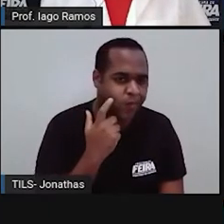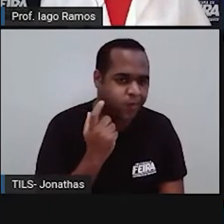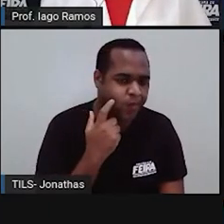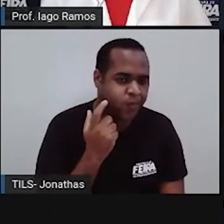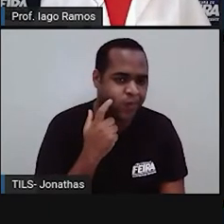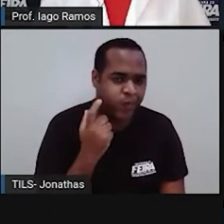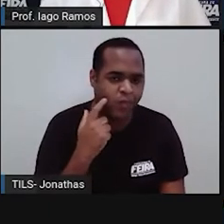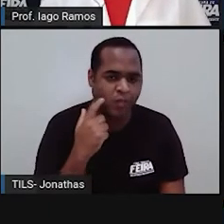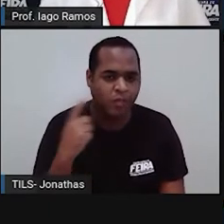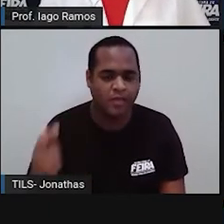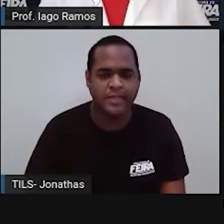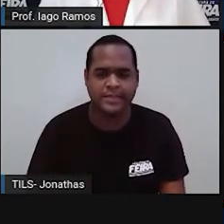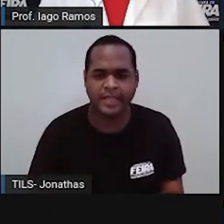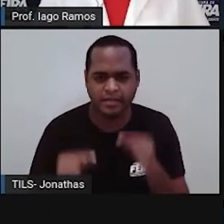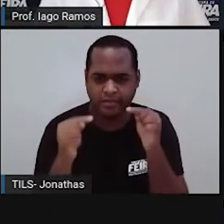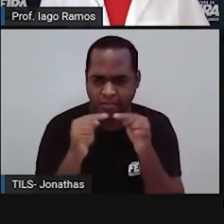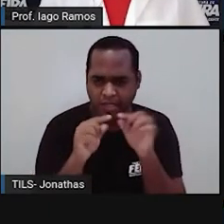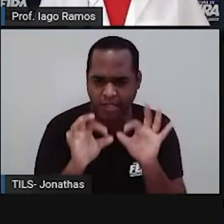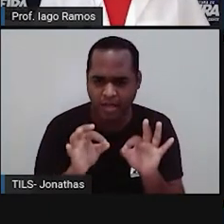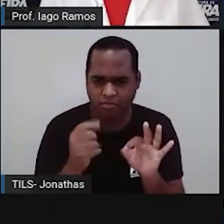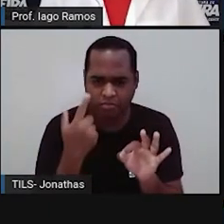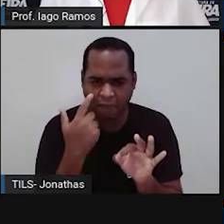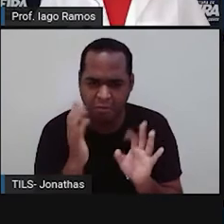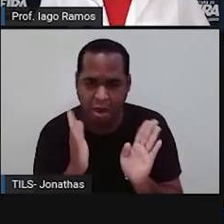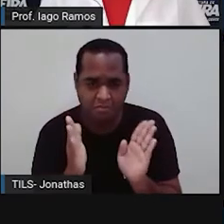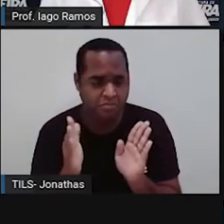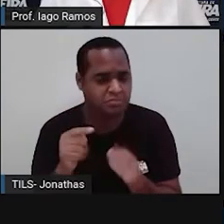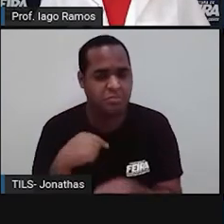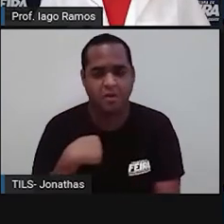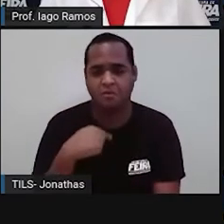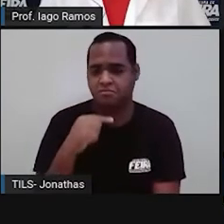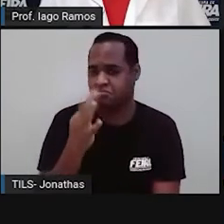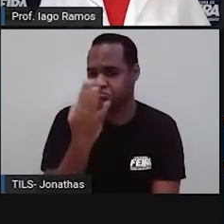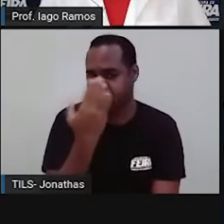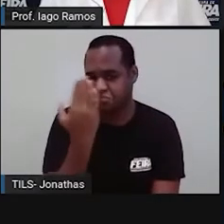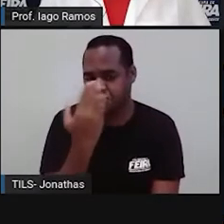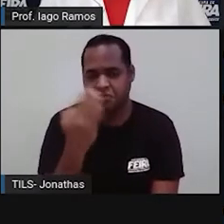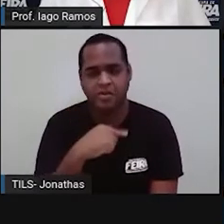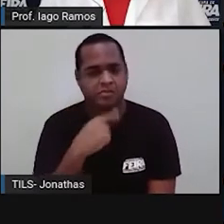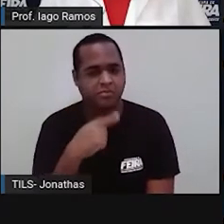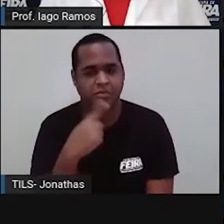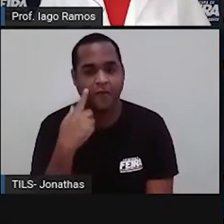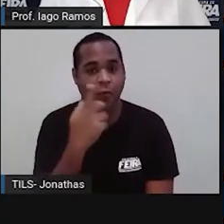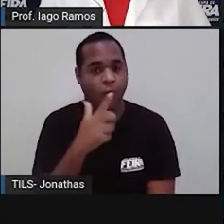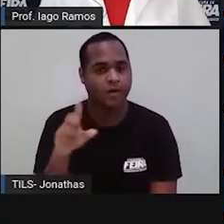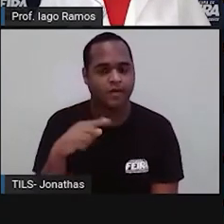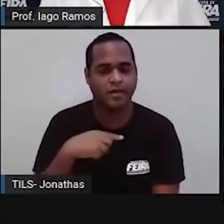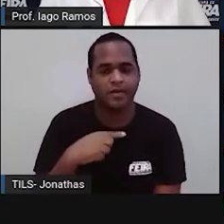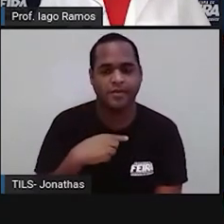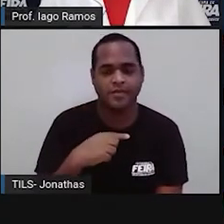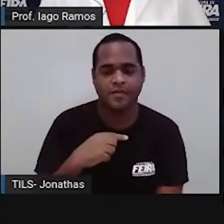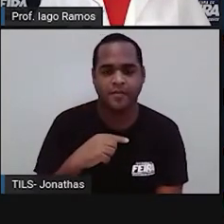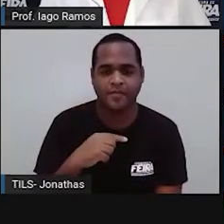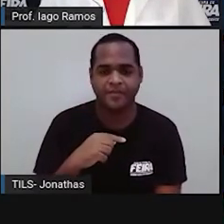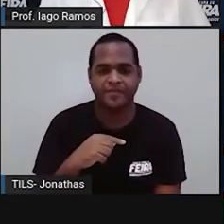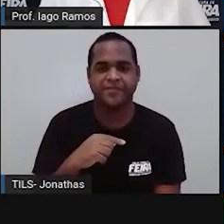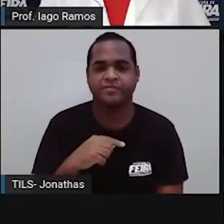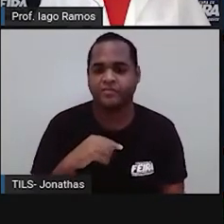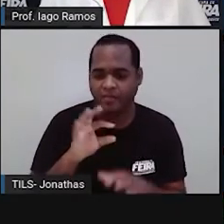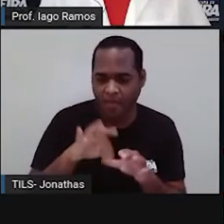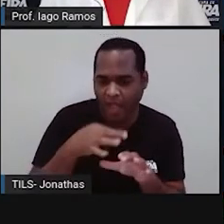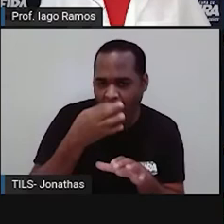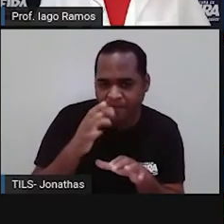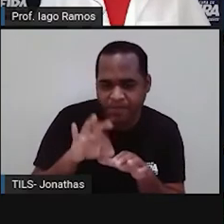cone. Bom, eu ainda não vi. Não sei se você já viu. Vamos ver o que é que tem mais aqui. Opa! Uma